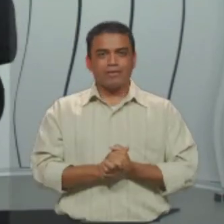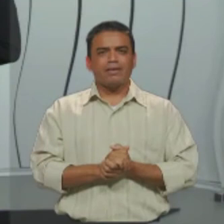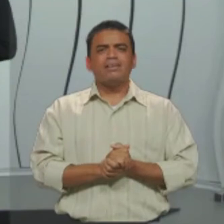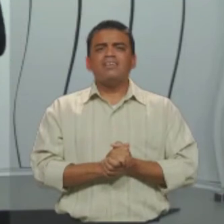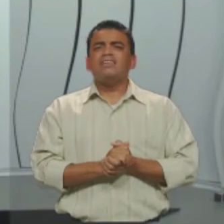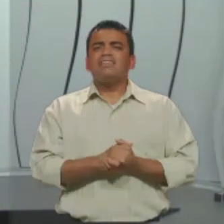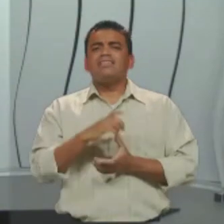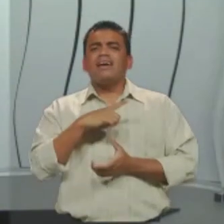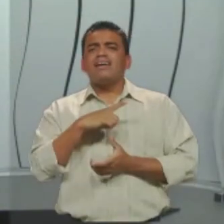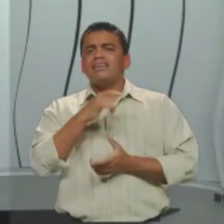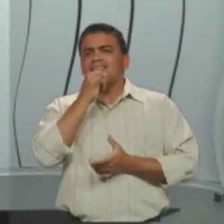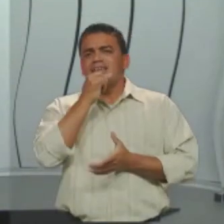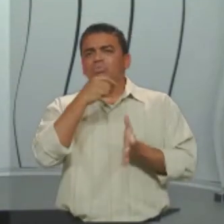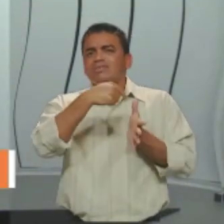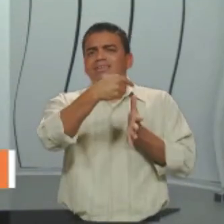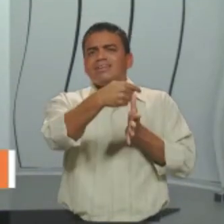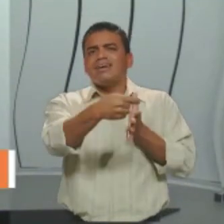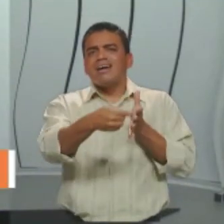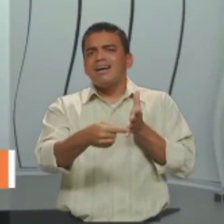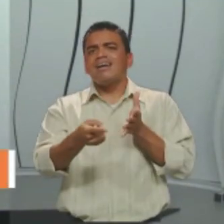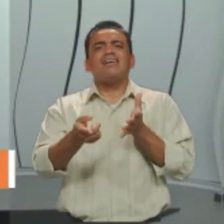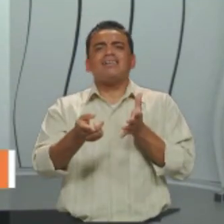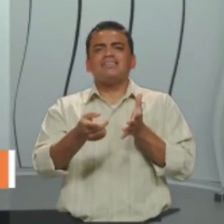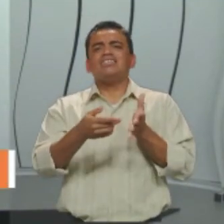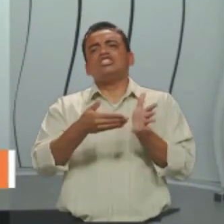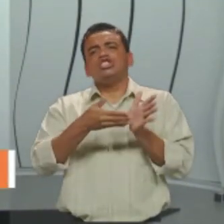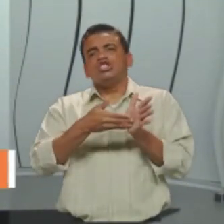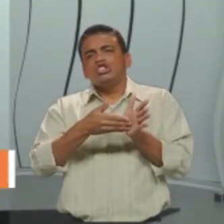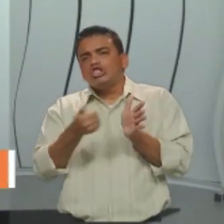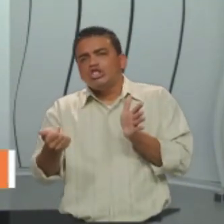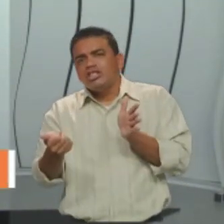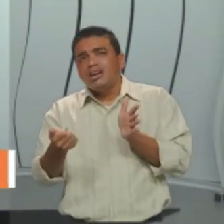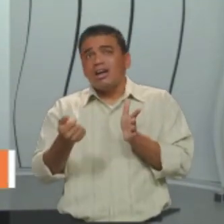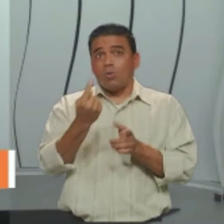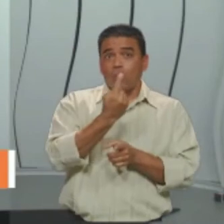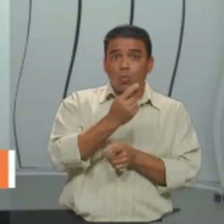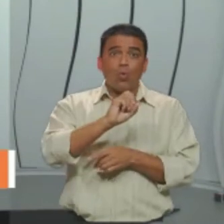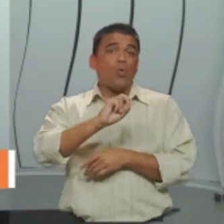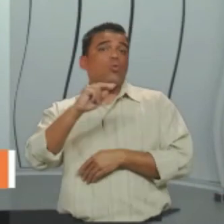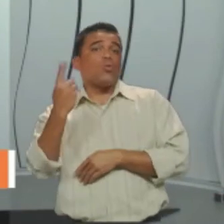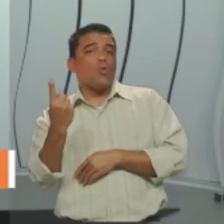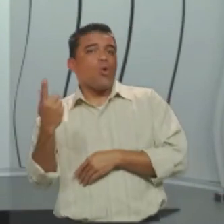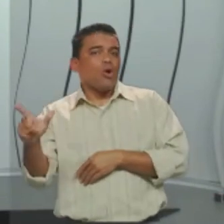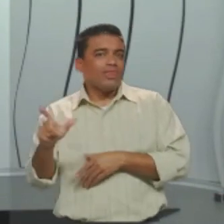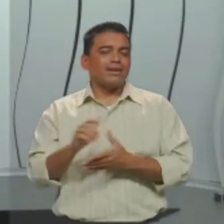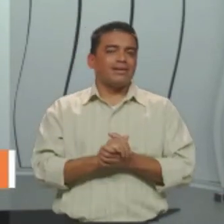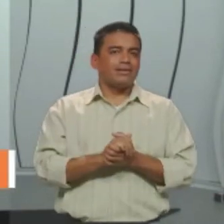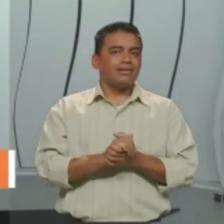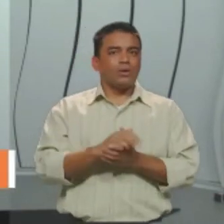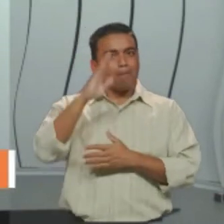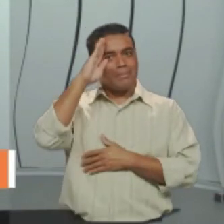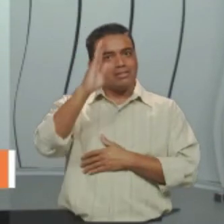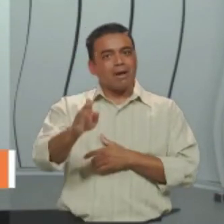Alternativa. Ideia de alternância, de exclusão. Ou uma coisa ou outra. Principais